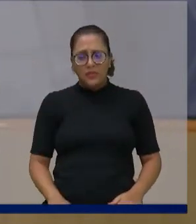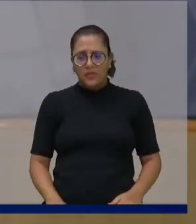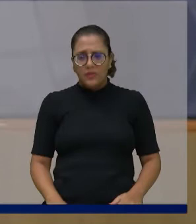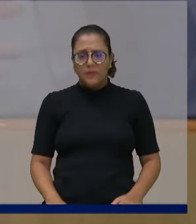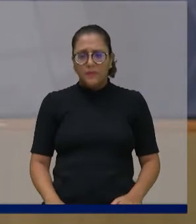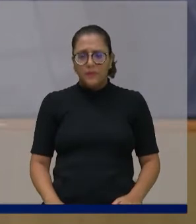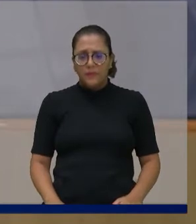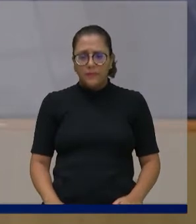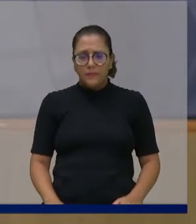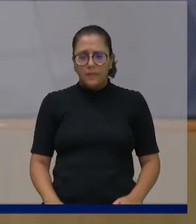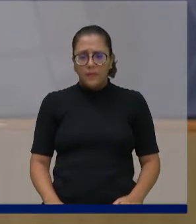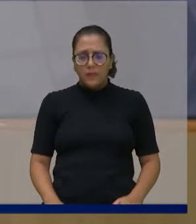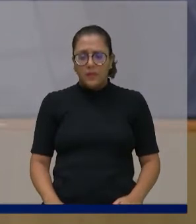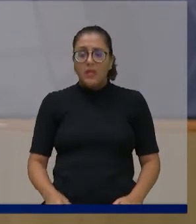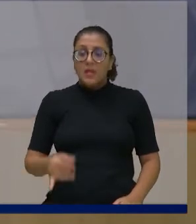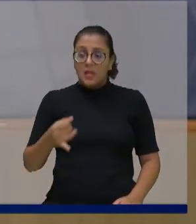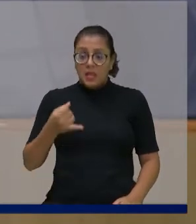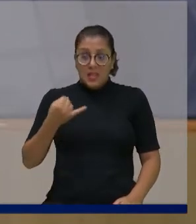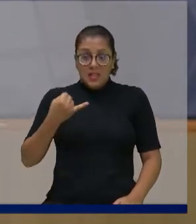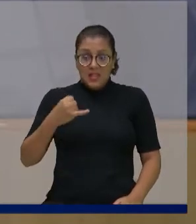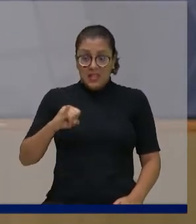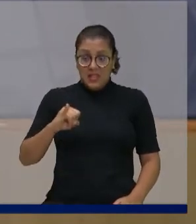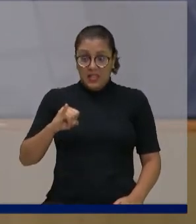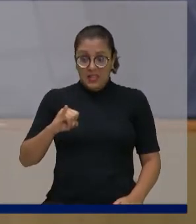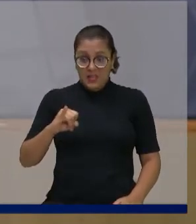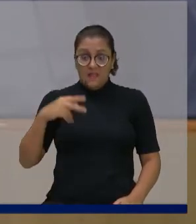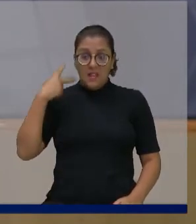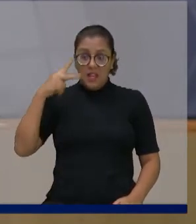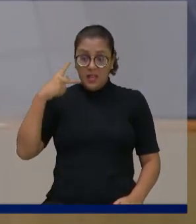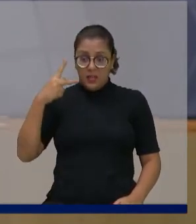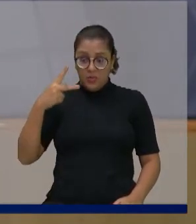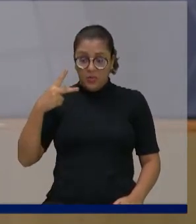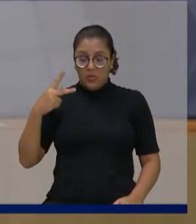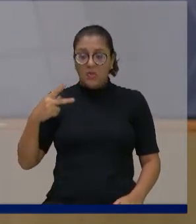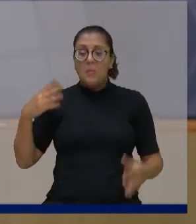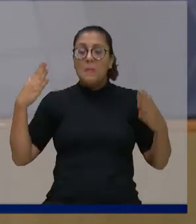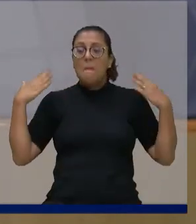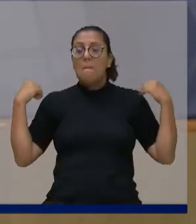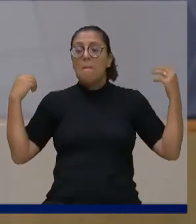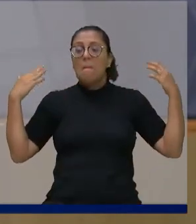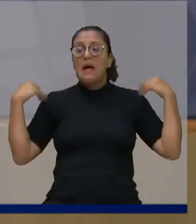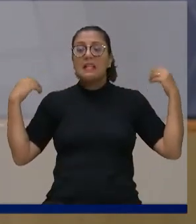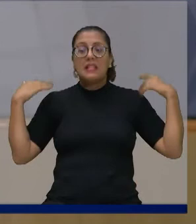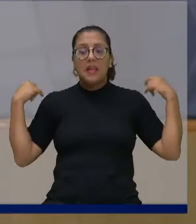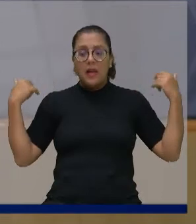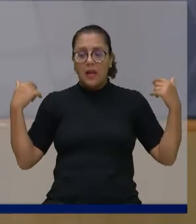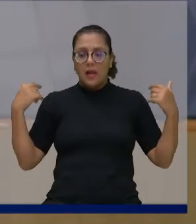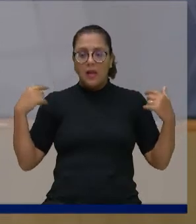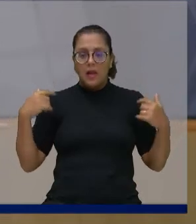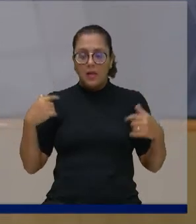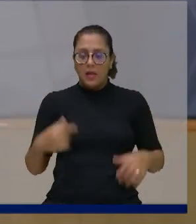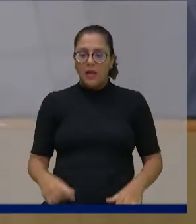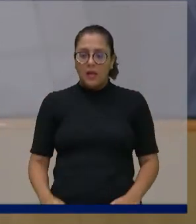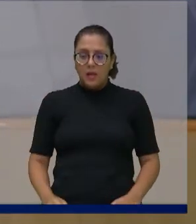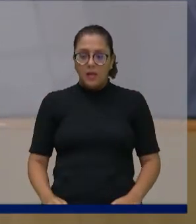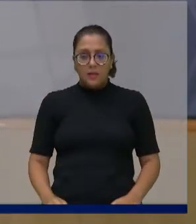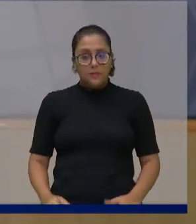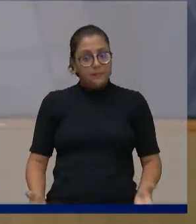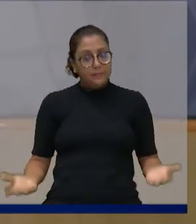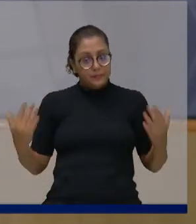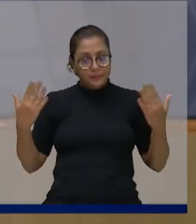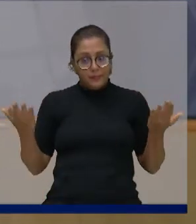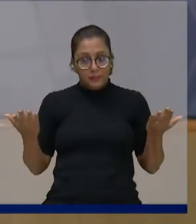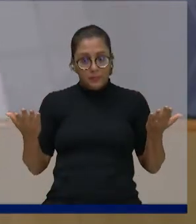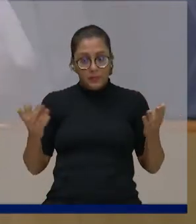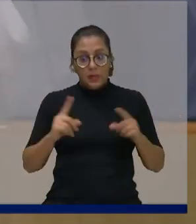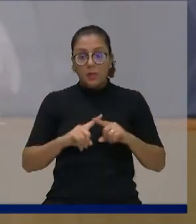Agora, se ele fosse para a praia, viajar, aí sim, aí eu ia bater nele aqui. Mas não foi, não. Ele foi a